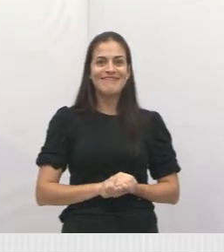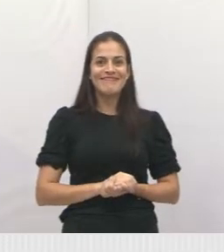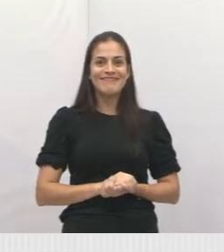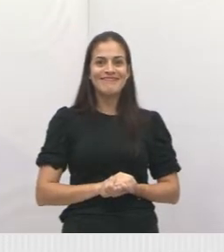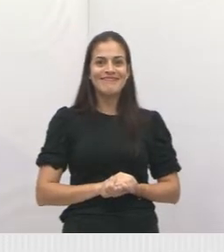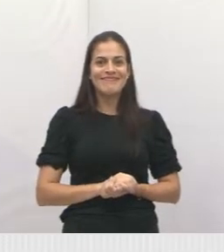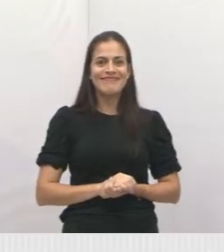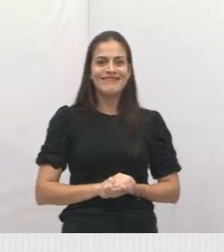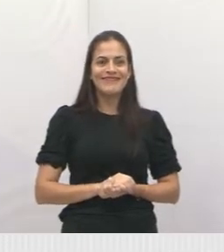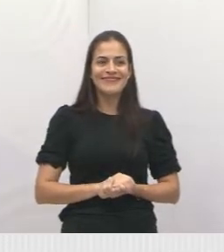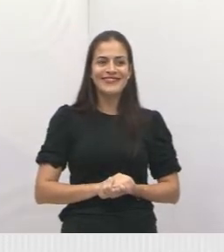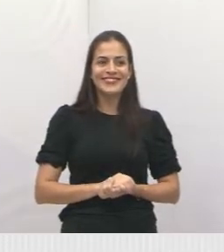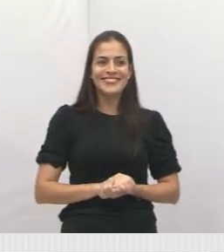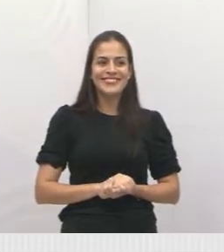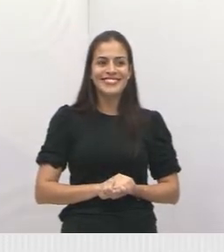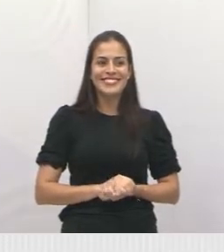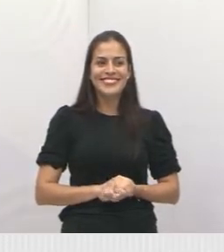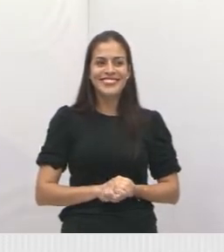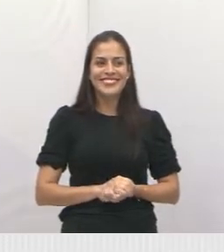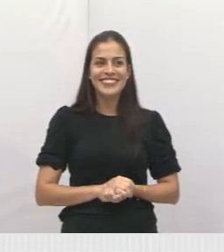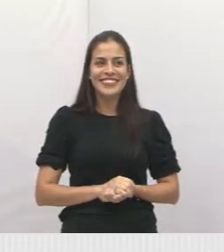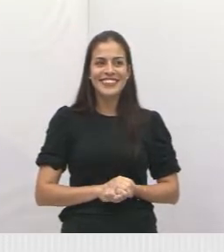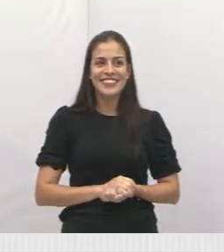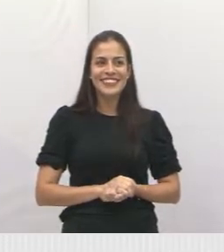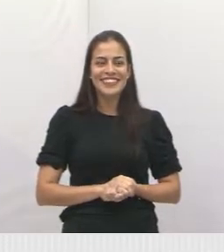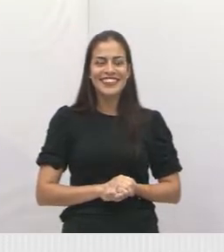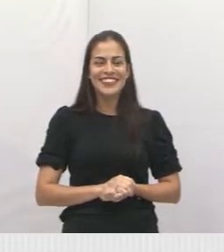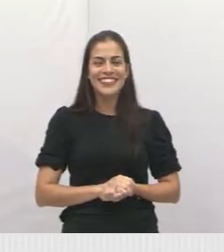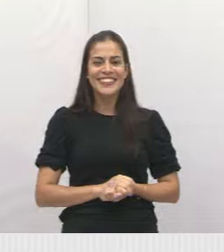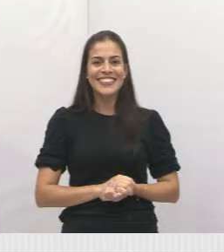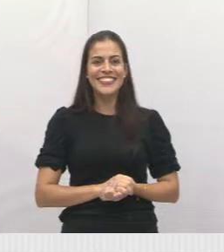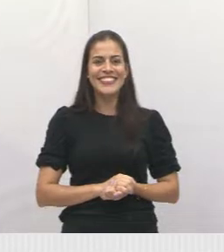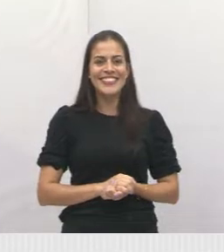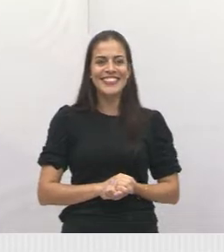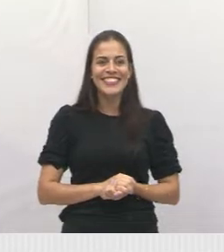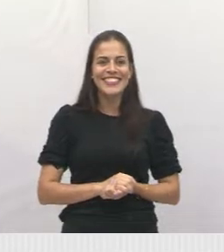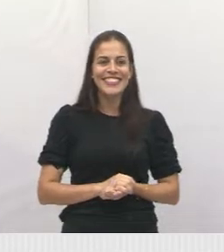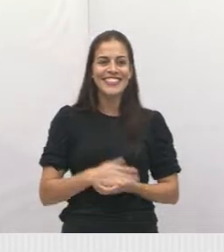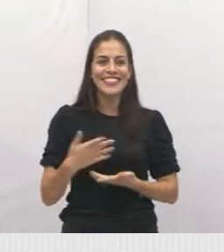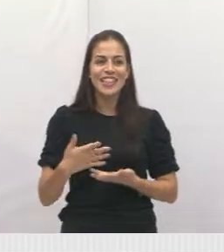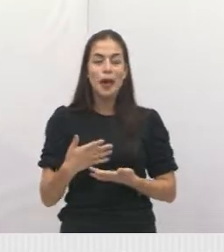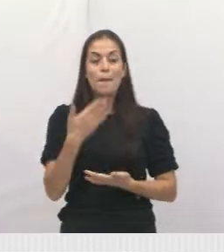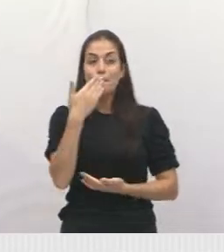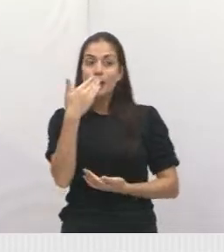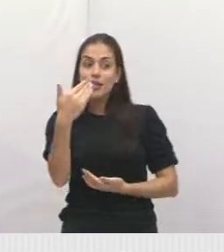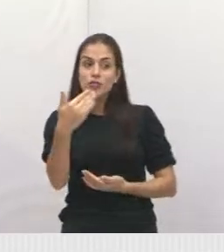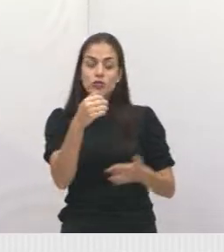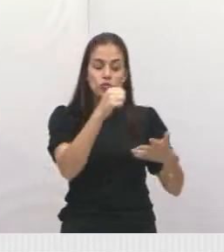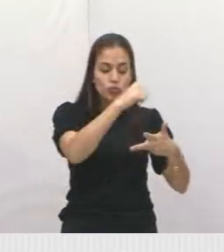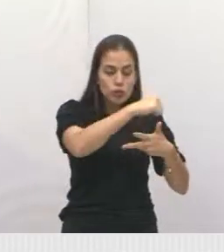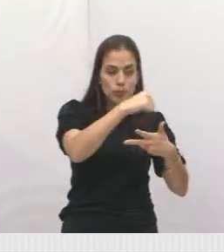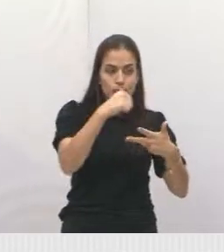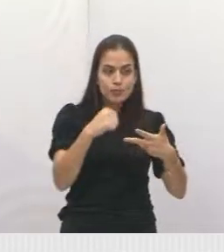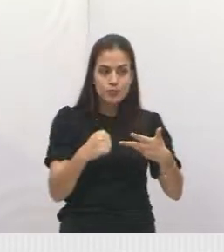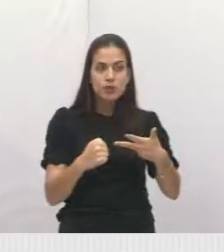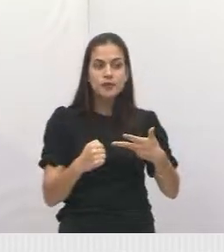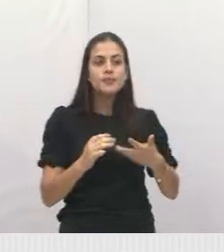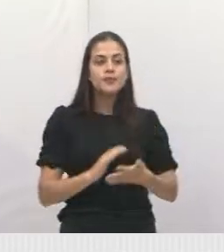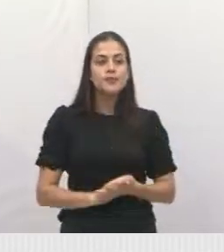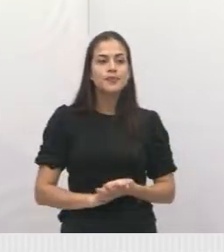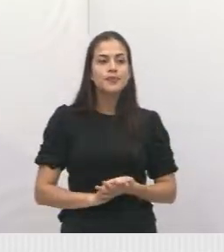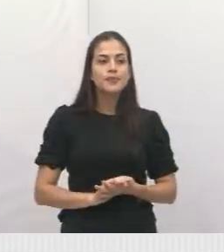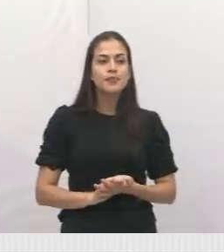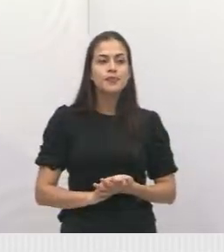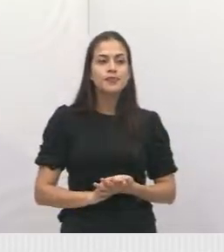Próximo. Essa é uma reivindicação que a gente está pedindo aí ao Poder Público, né? Providência, mandamos também